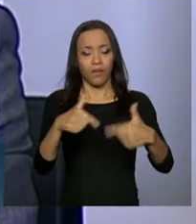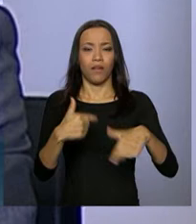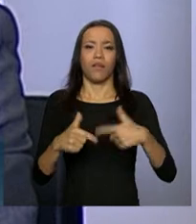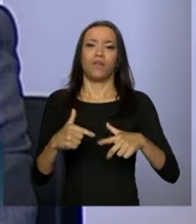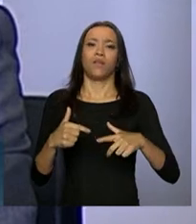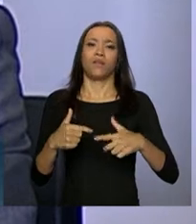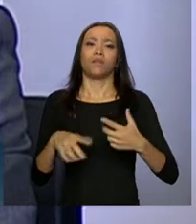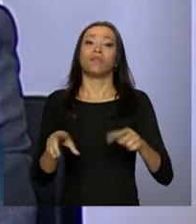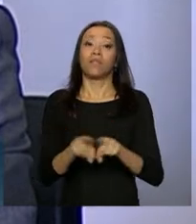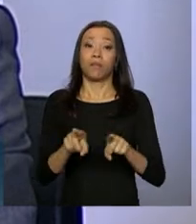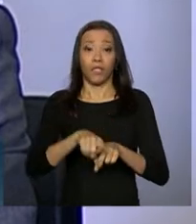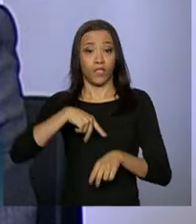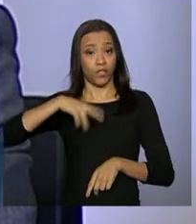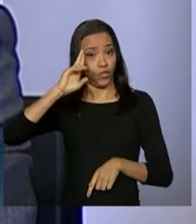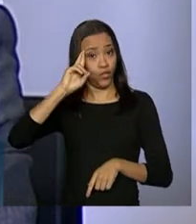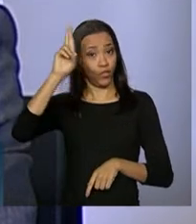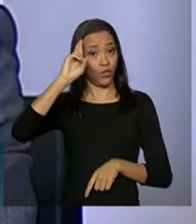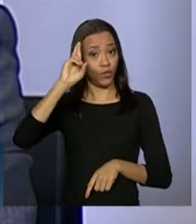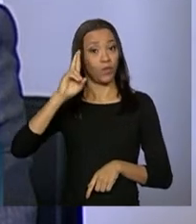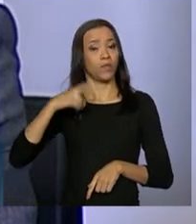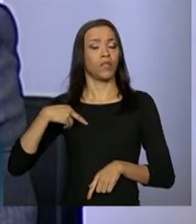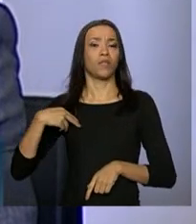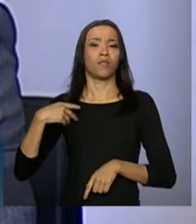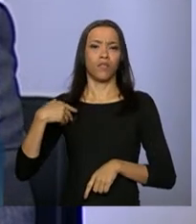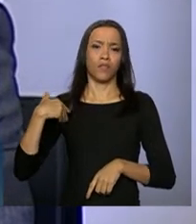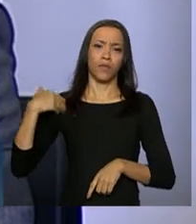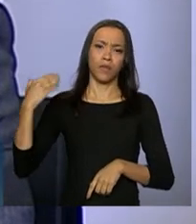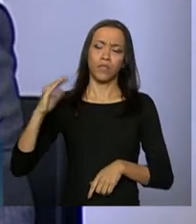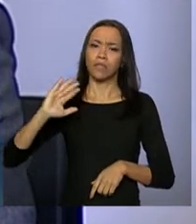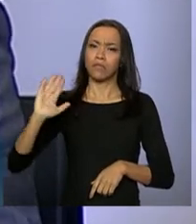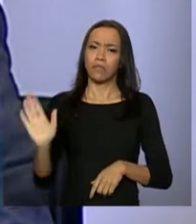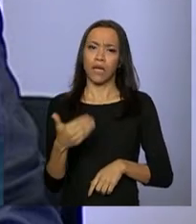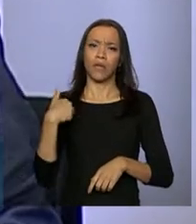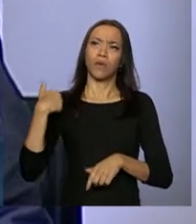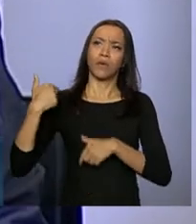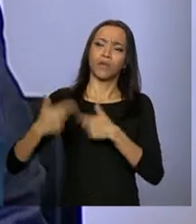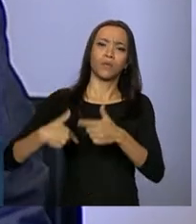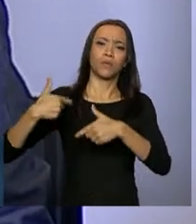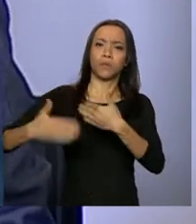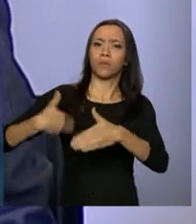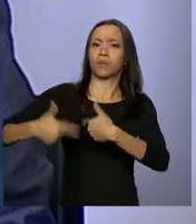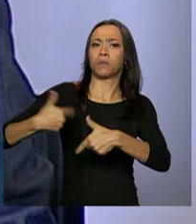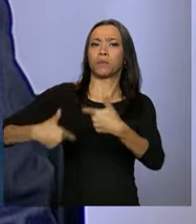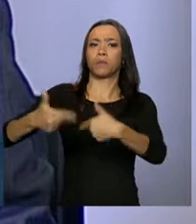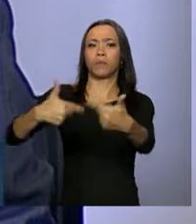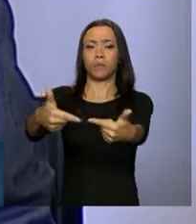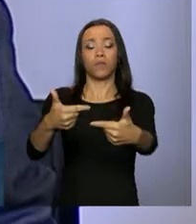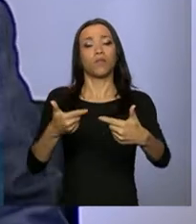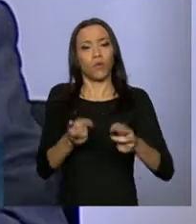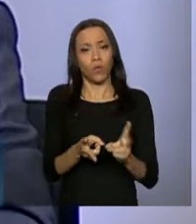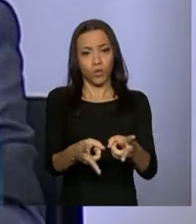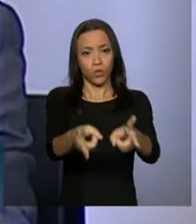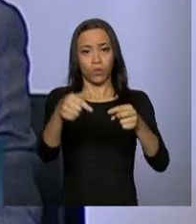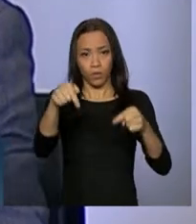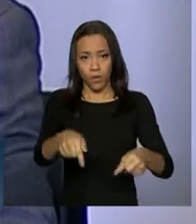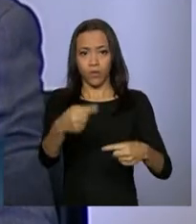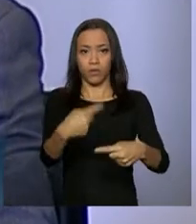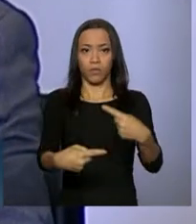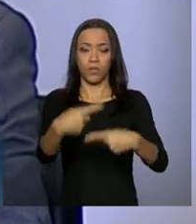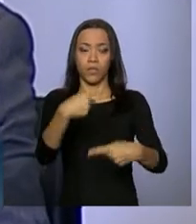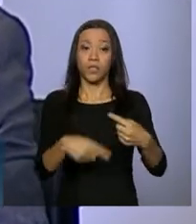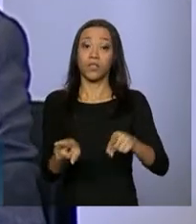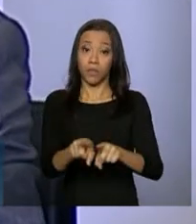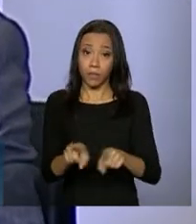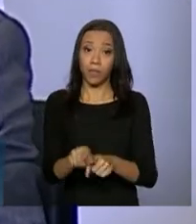passaram por esse ministério nesse período e lutaram para manter de pé essa política, aos